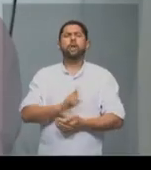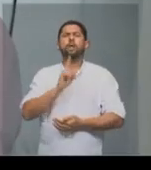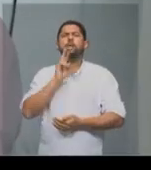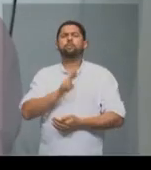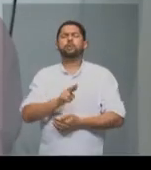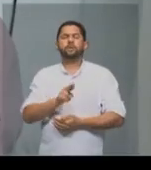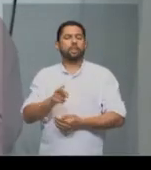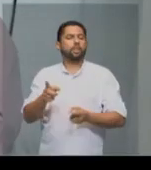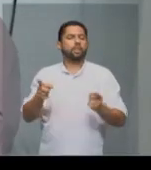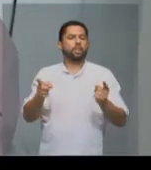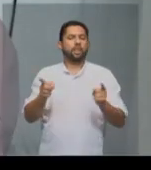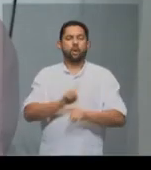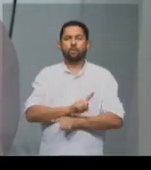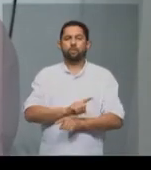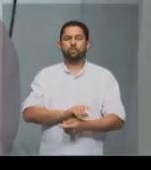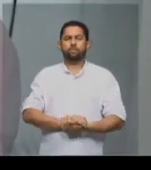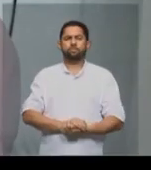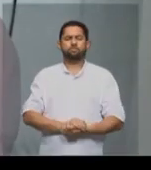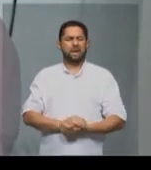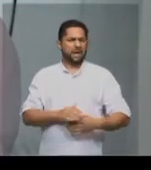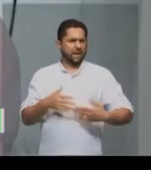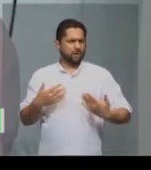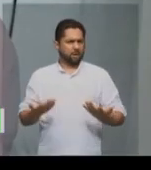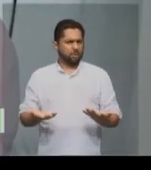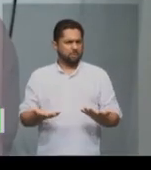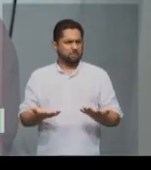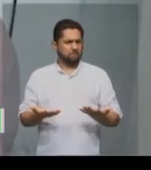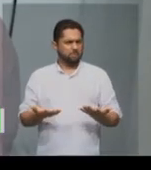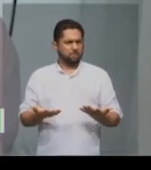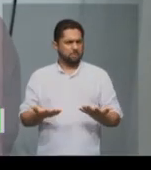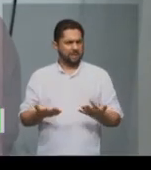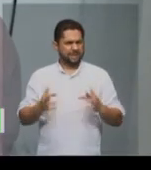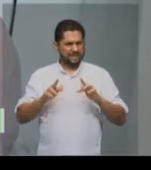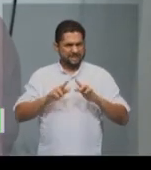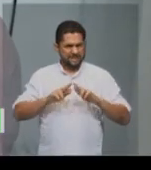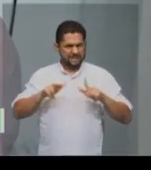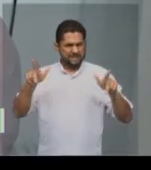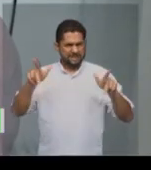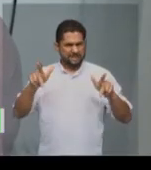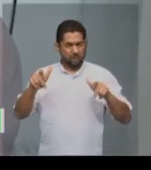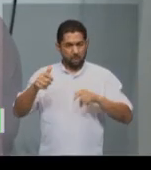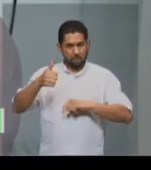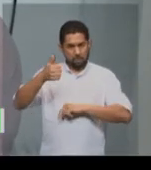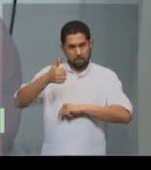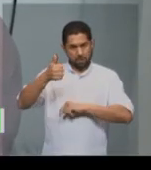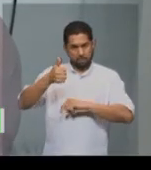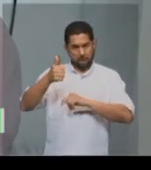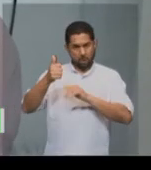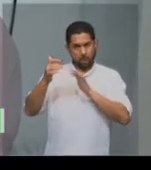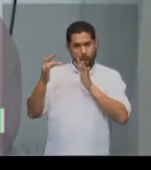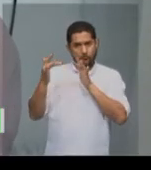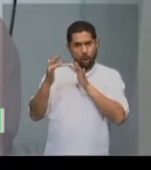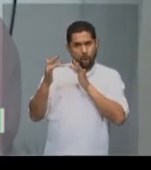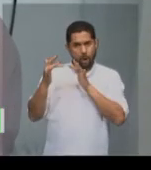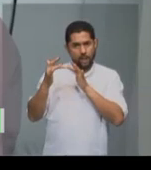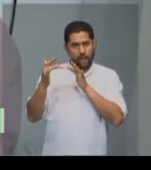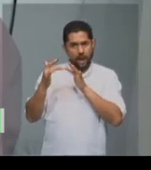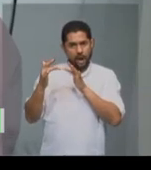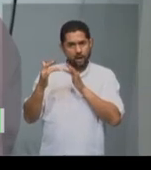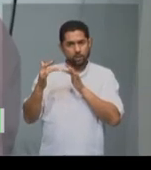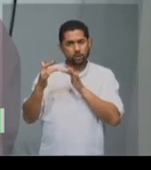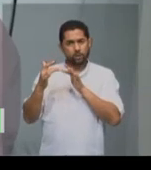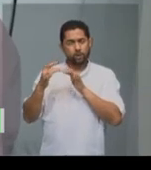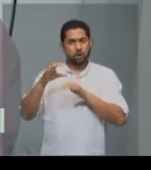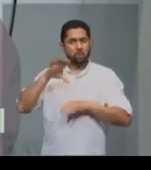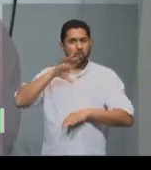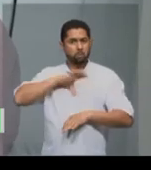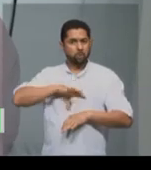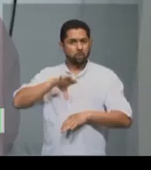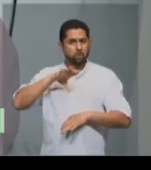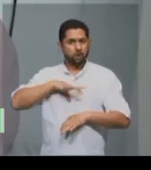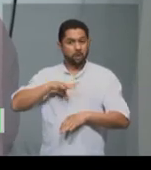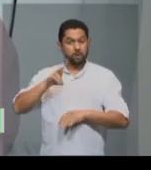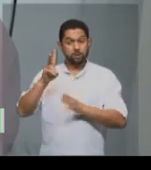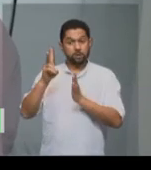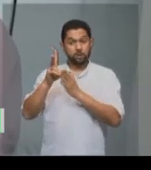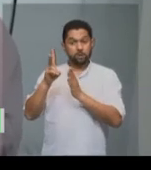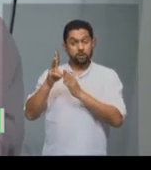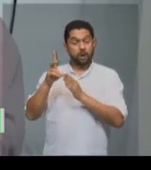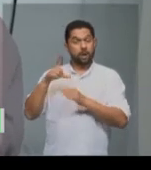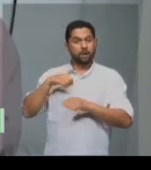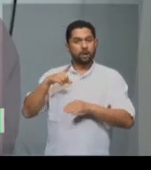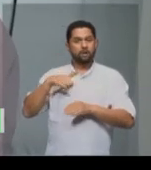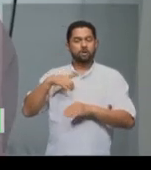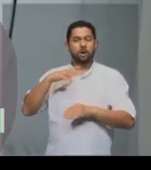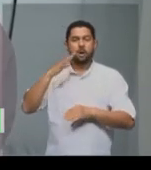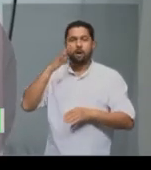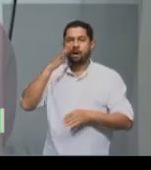Por mais estranho que isso possa parecer, o primeiro contato entre portugueses e indígenas foi de deslumbramento, tanto